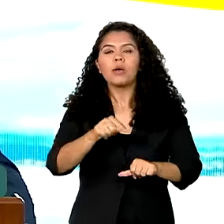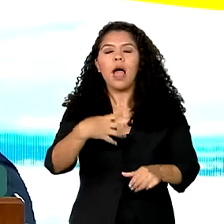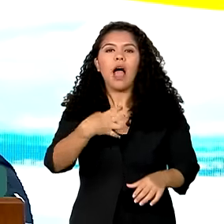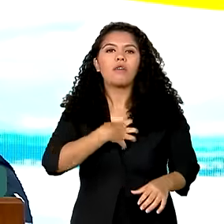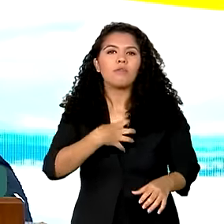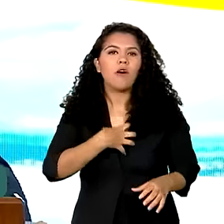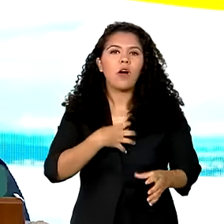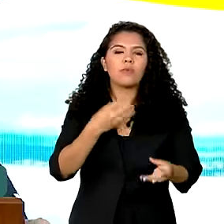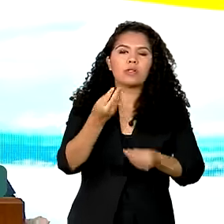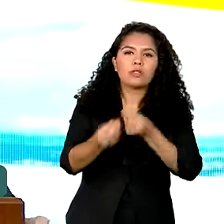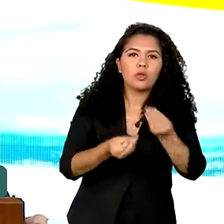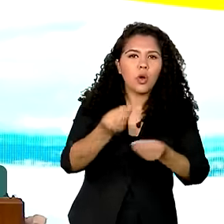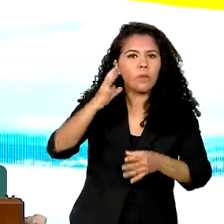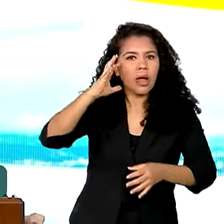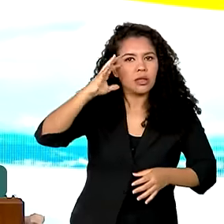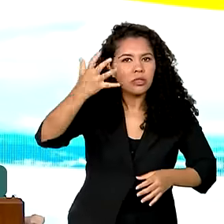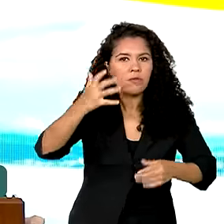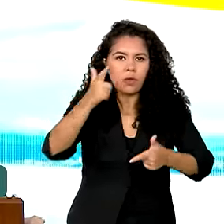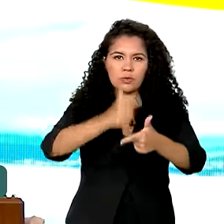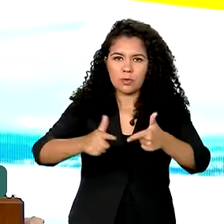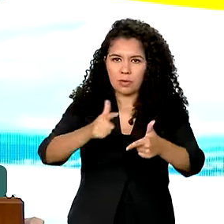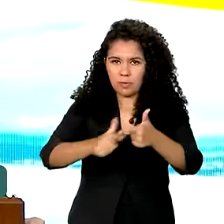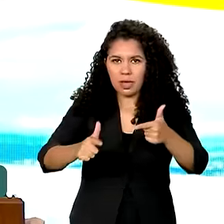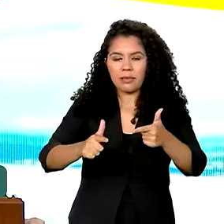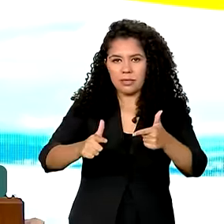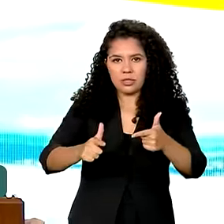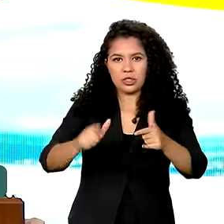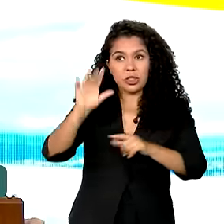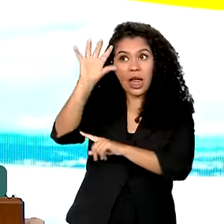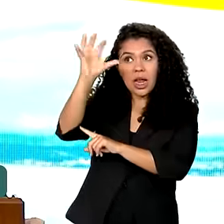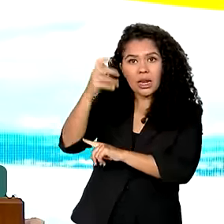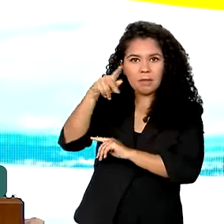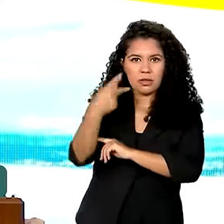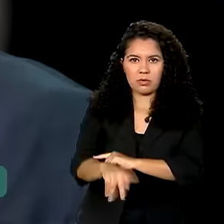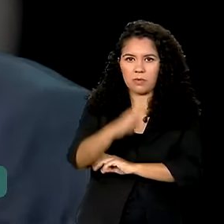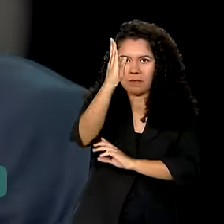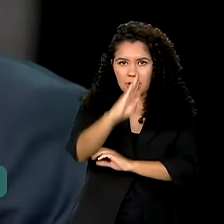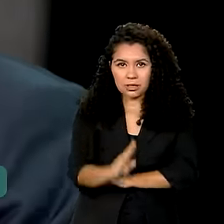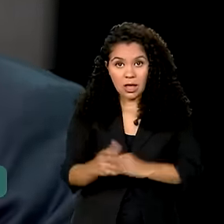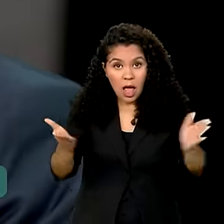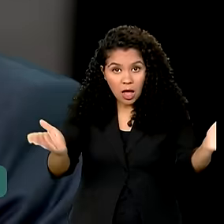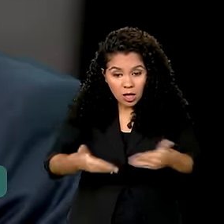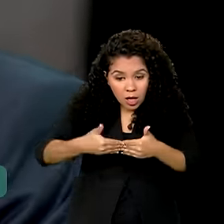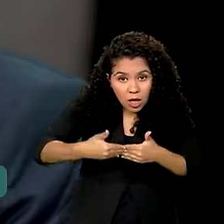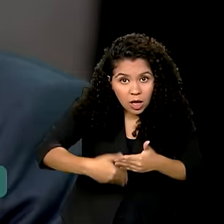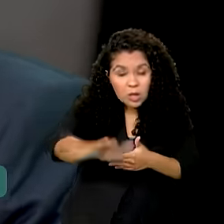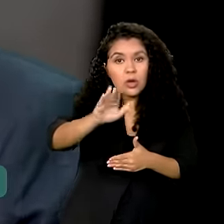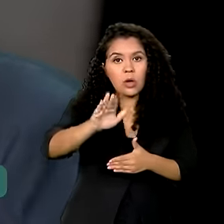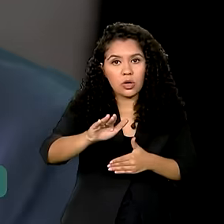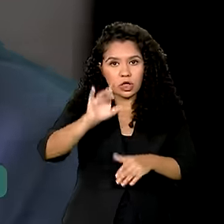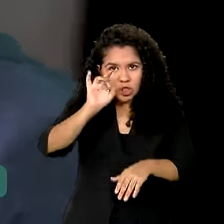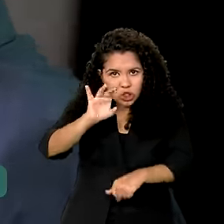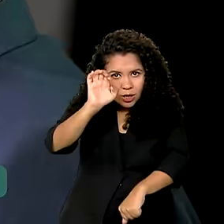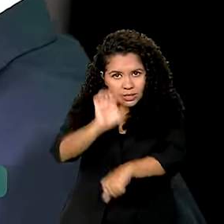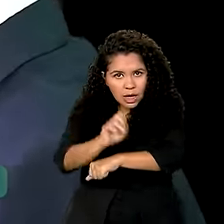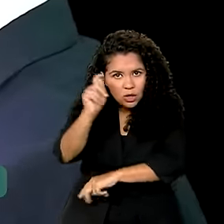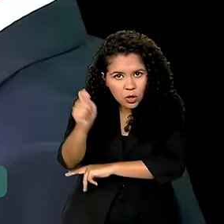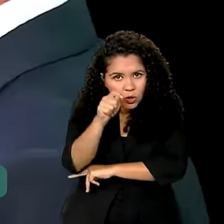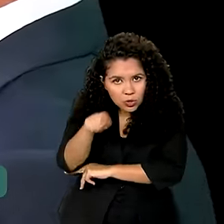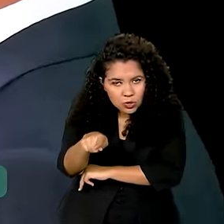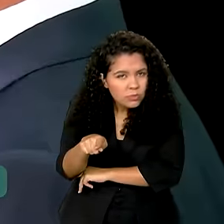de problemas climáticos nesse país. A partir de agora, não apenas o Rio Grande do Sul,